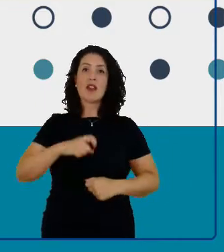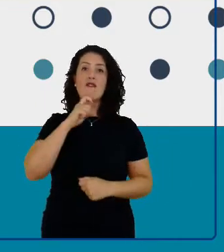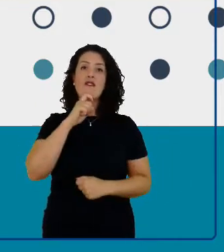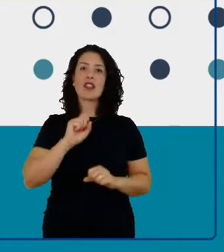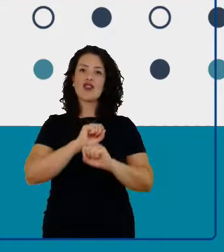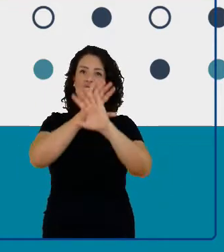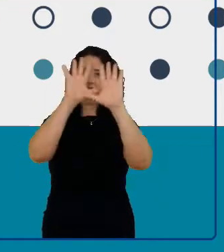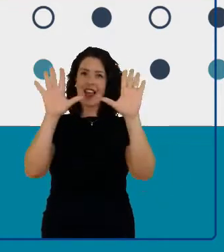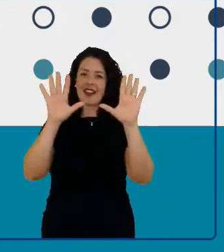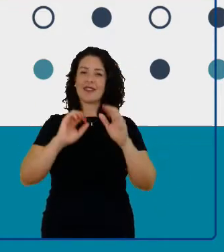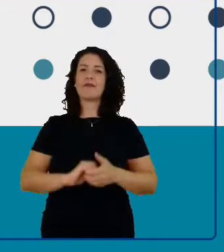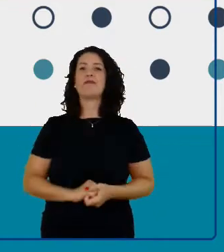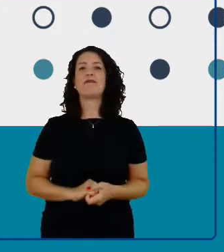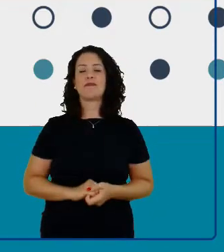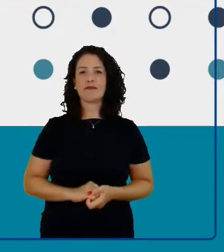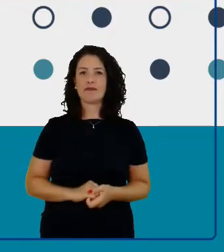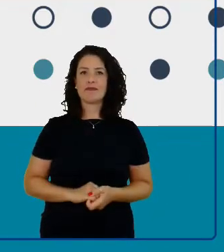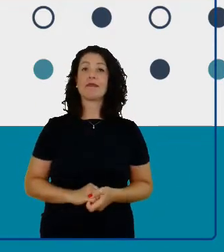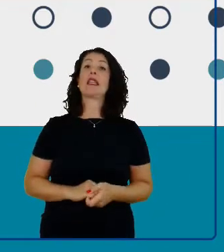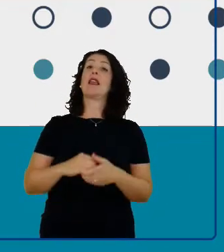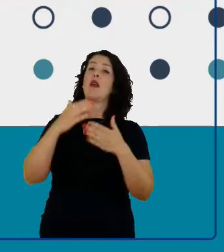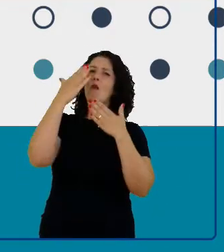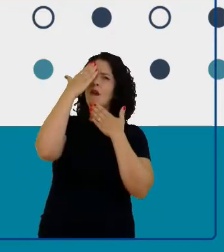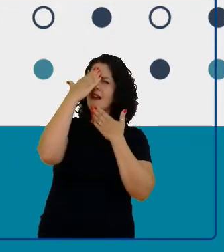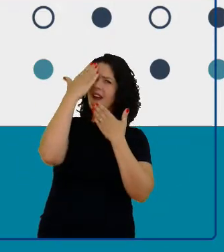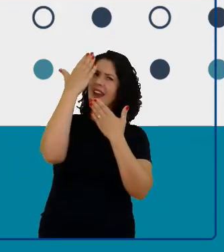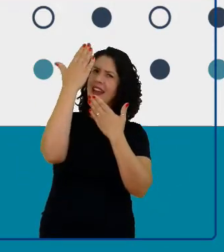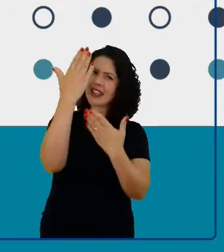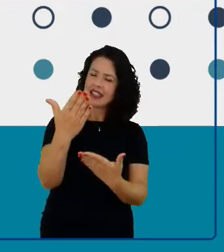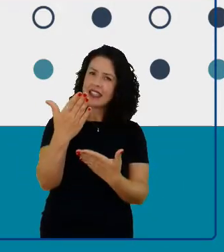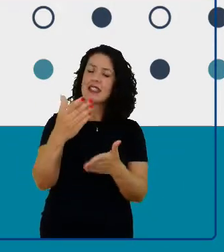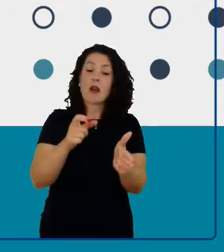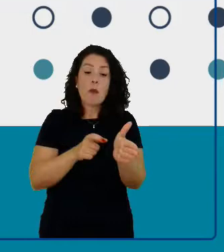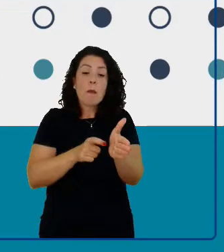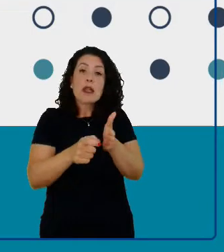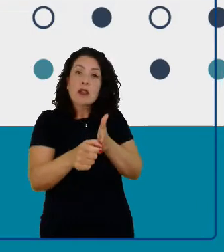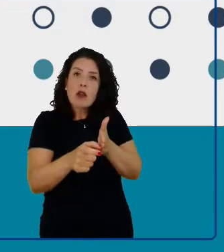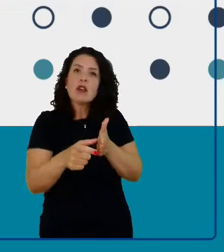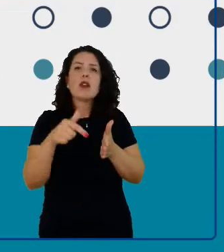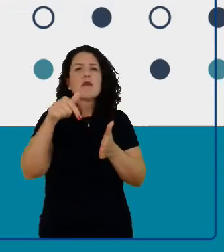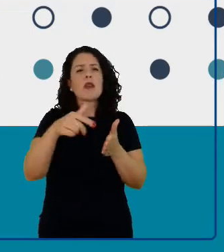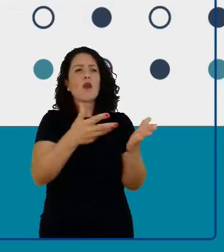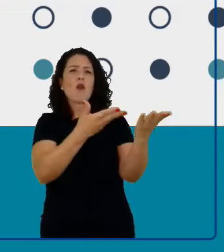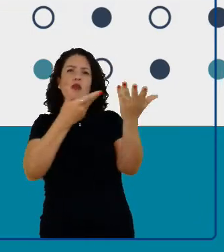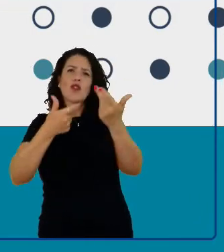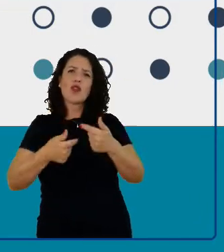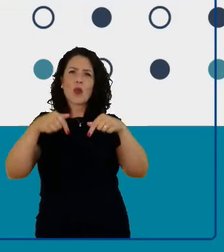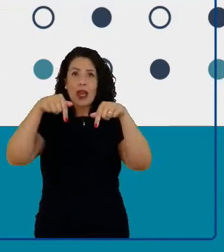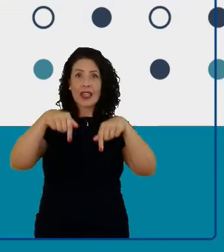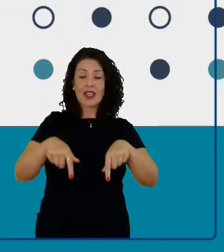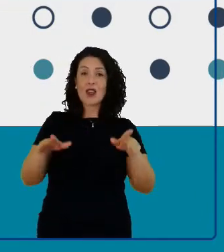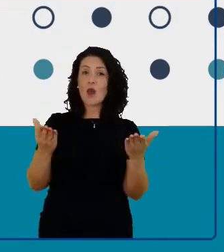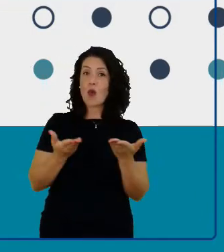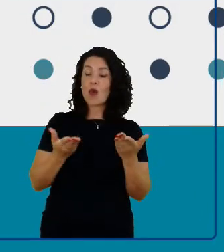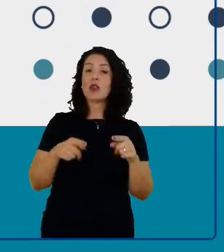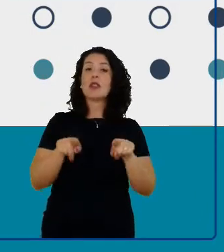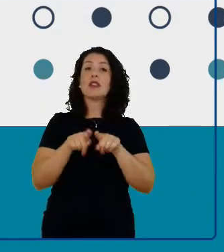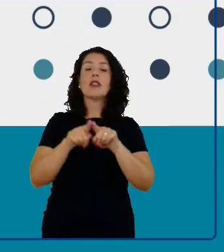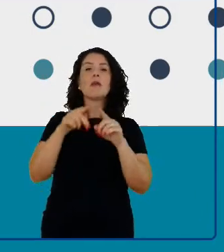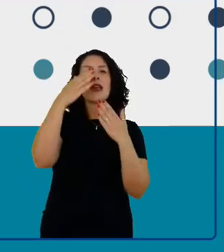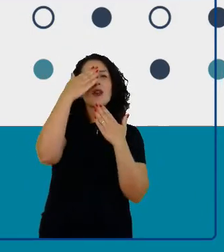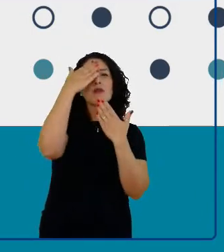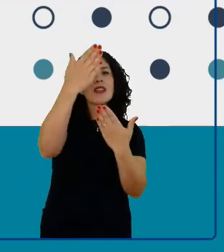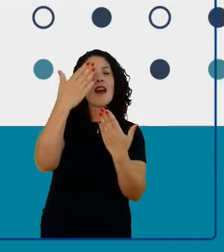Eu gostaria de agradecer ao British Council por esse convite e também cumprimentar e parabenizar